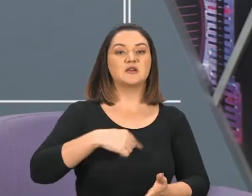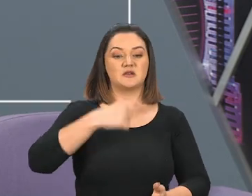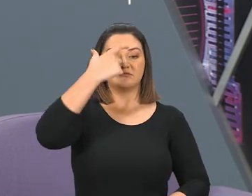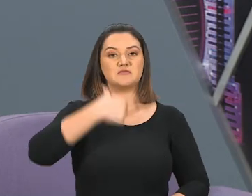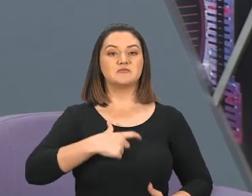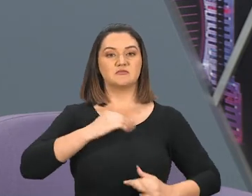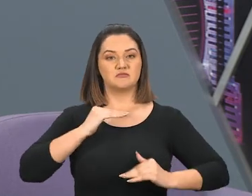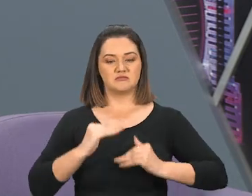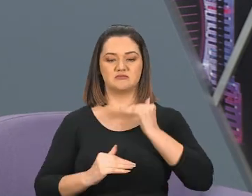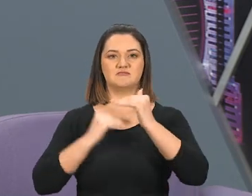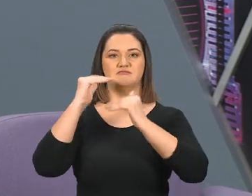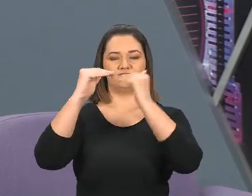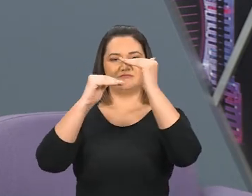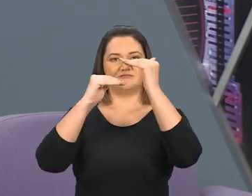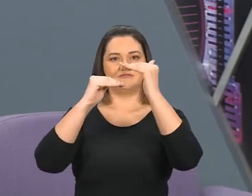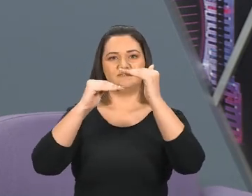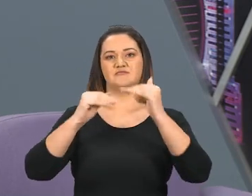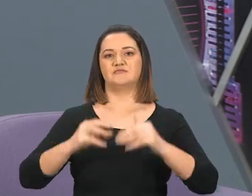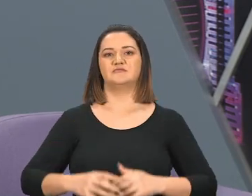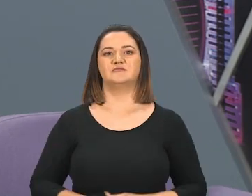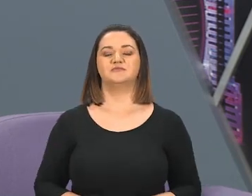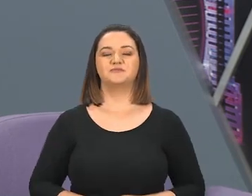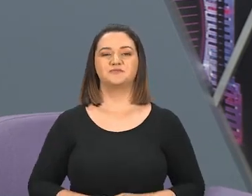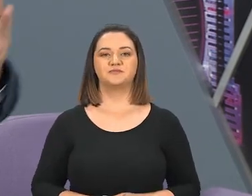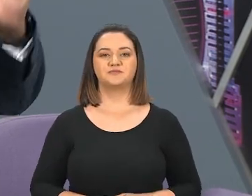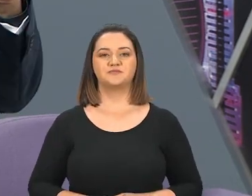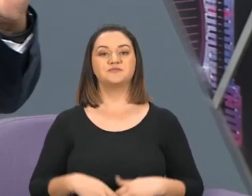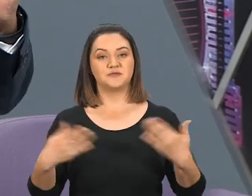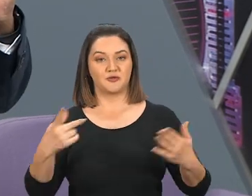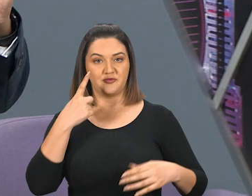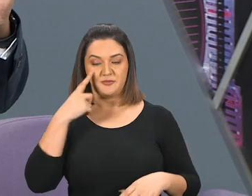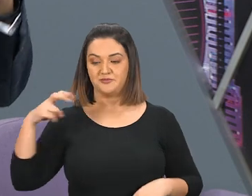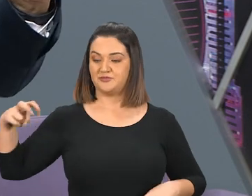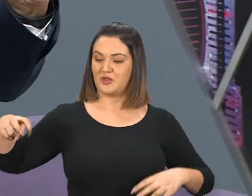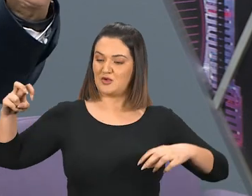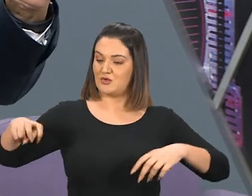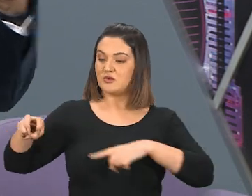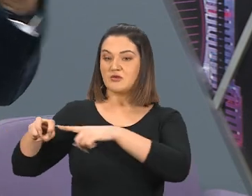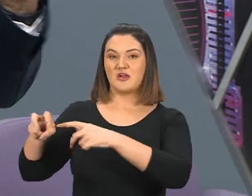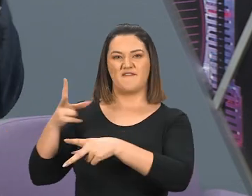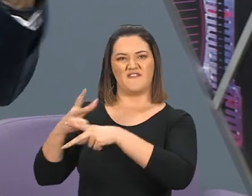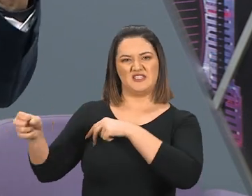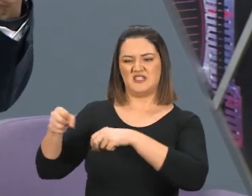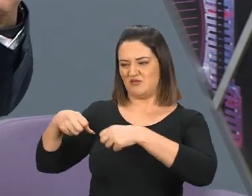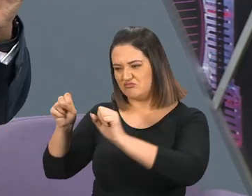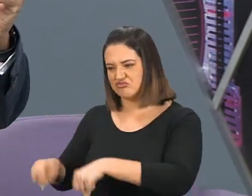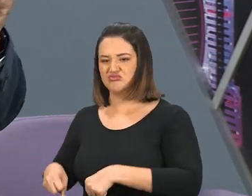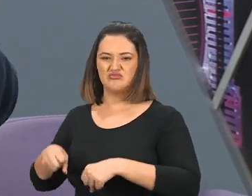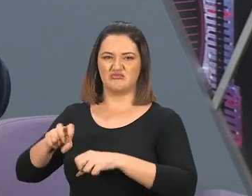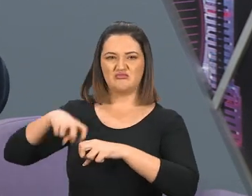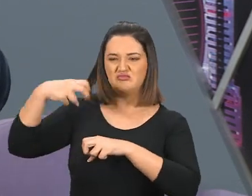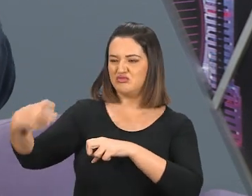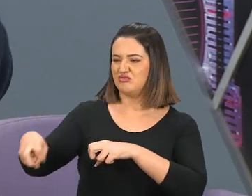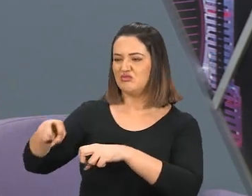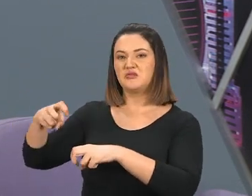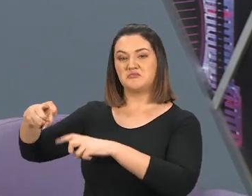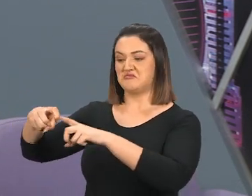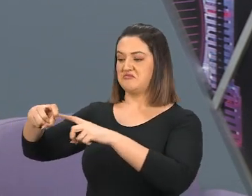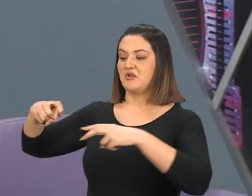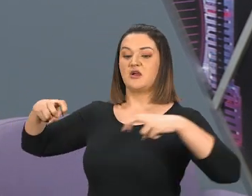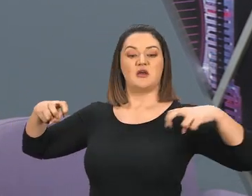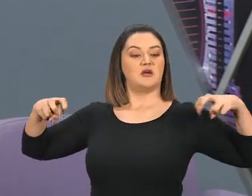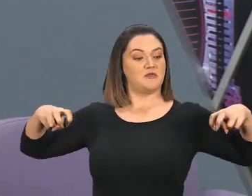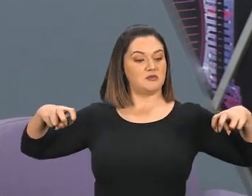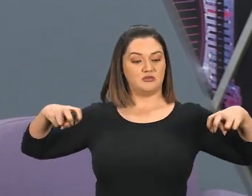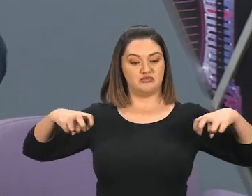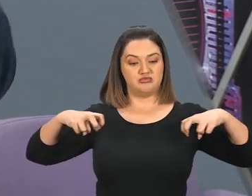impressionante. Analisemos aqui. Então, o carneiro e bode. O carneiro vencia, Vencia, Vencia, Apareceu o bode, Entrou